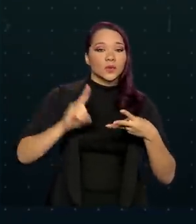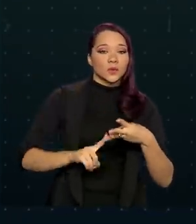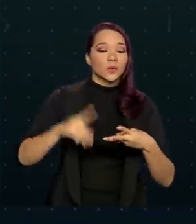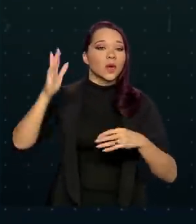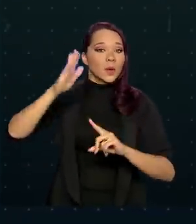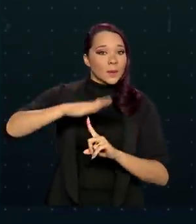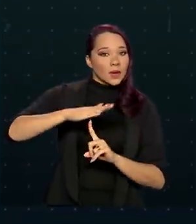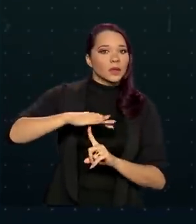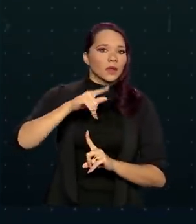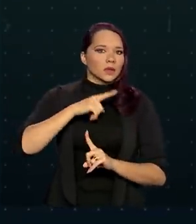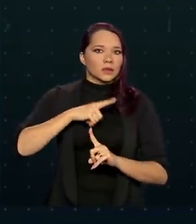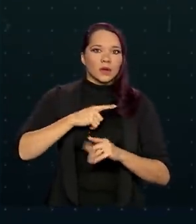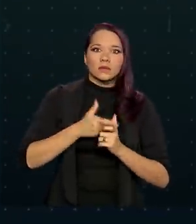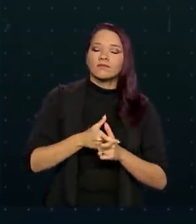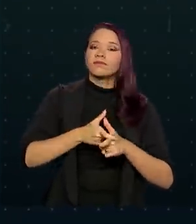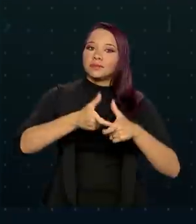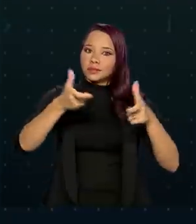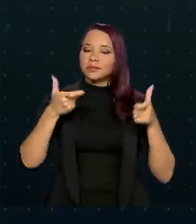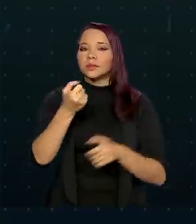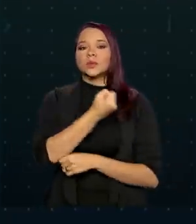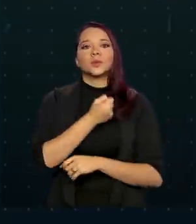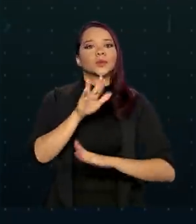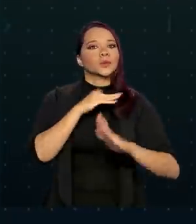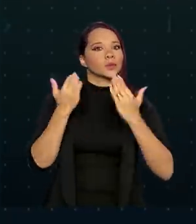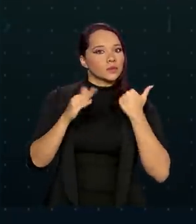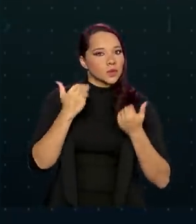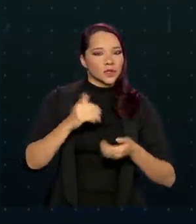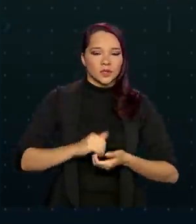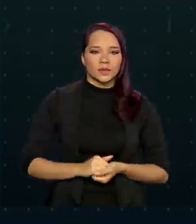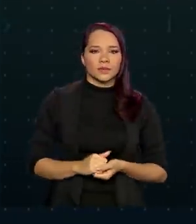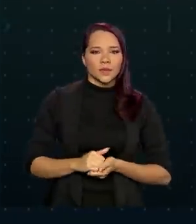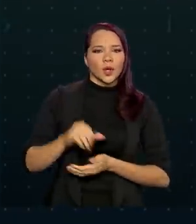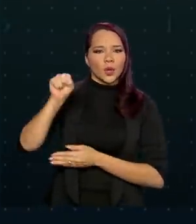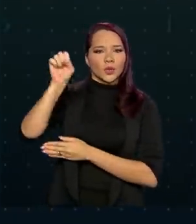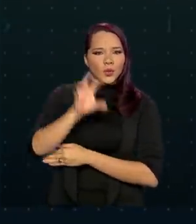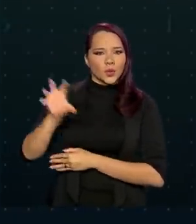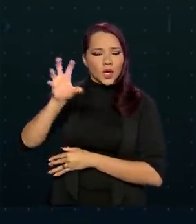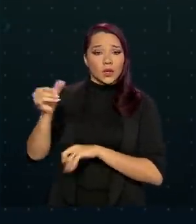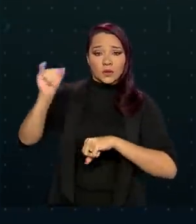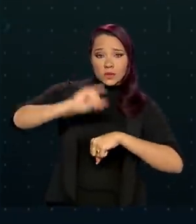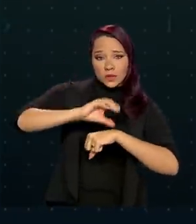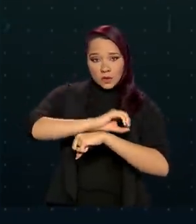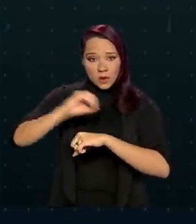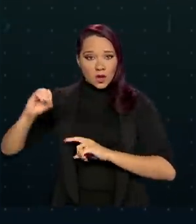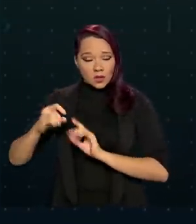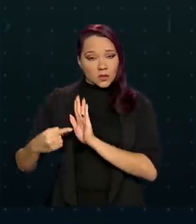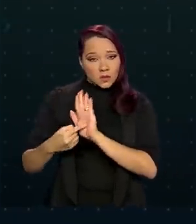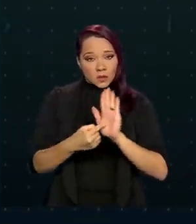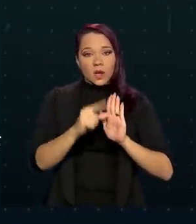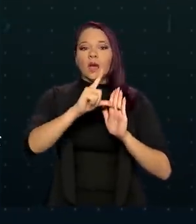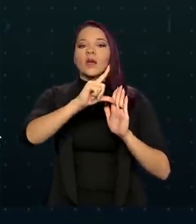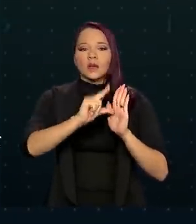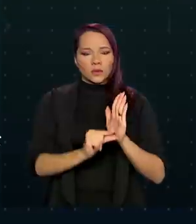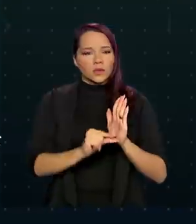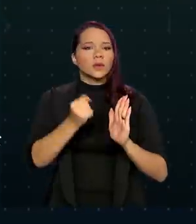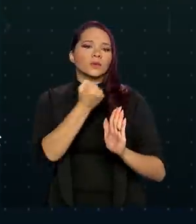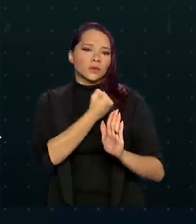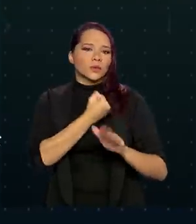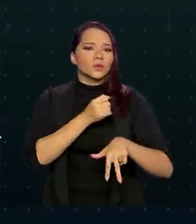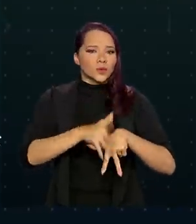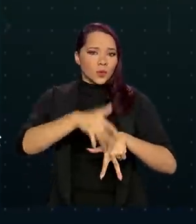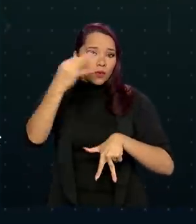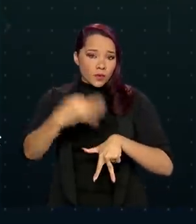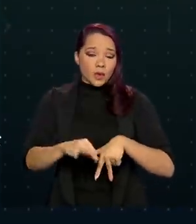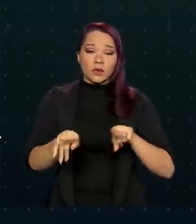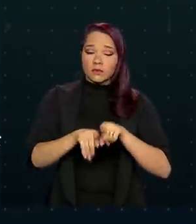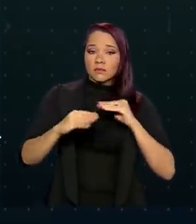Paraná tiveram os maiores números de mortes. O Sudeste e o Centro-Oeste apresentaram redução dos casos e